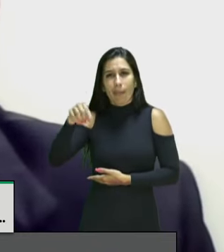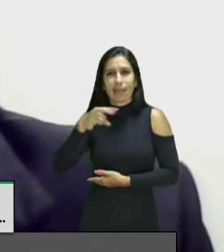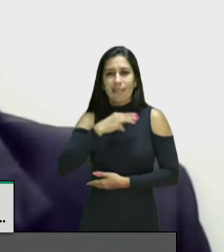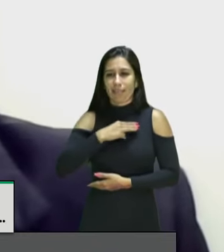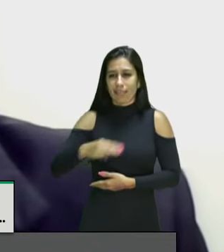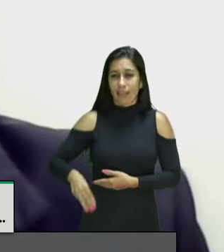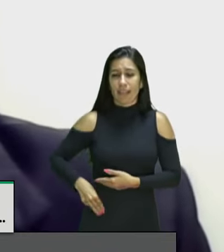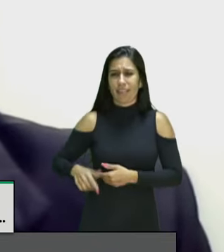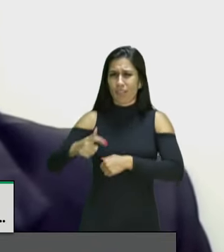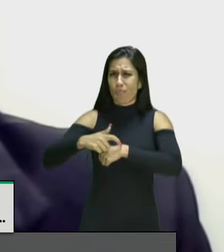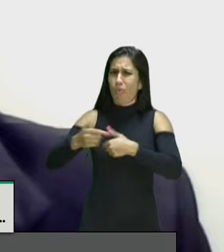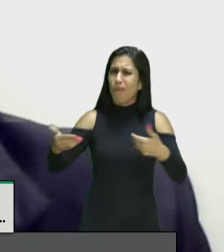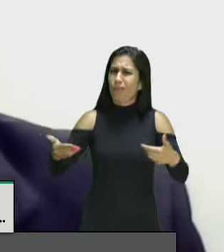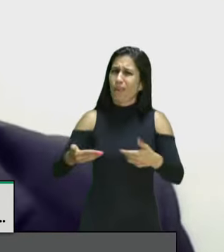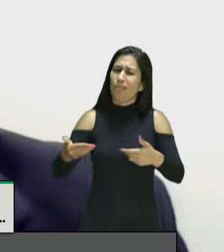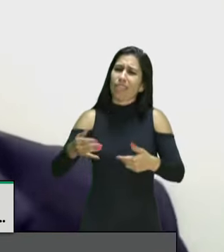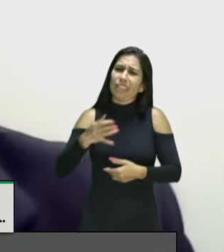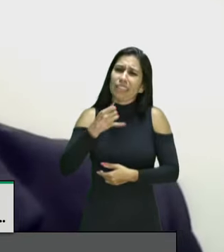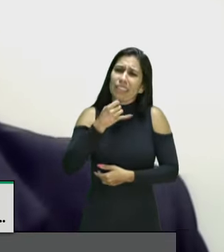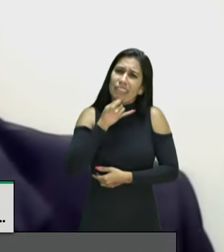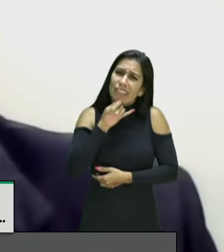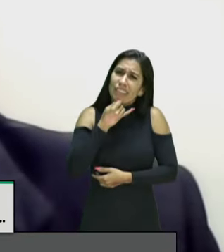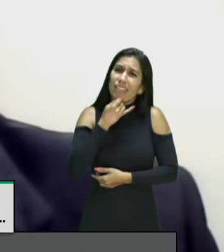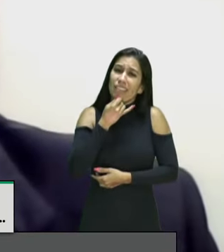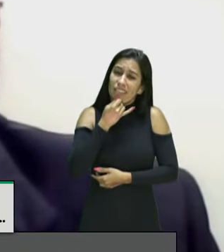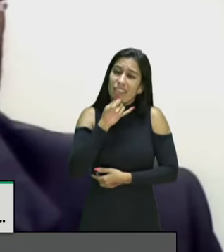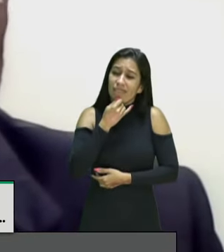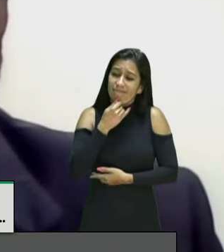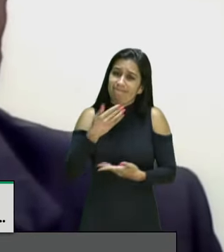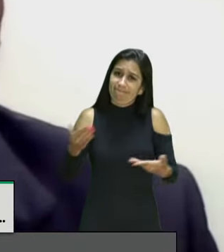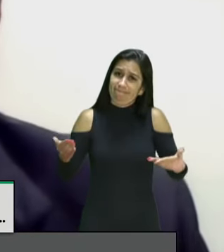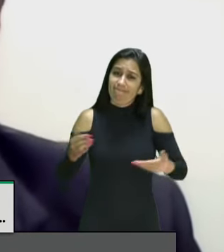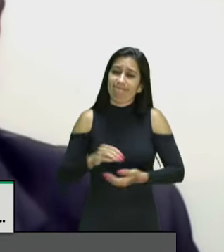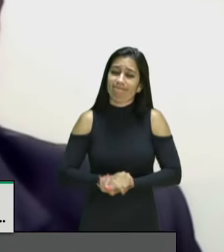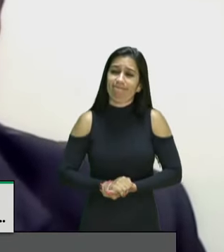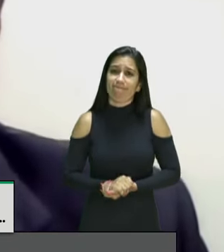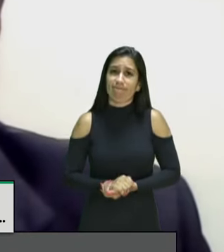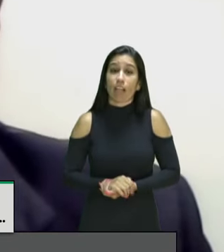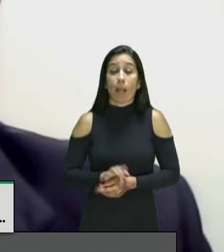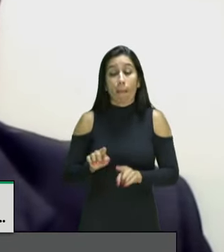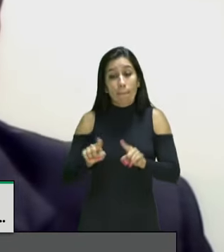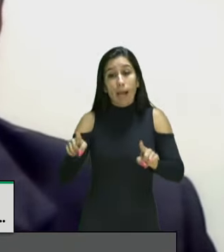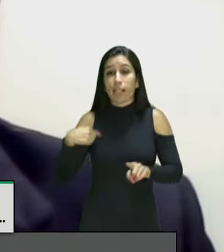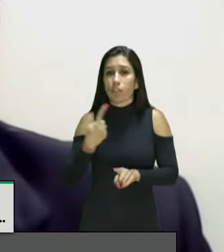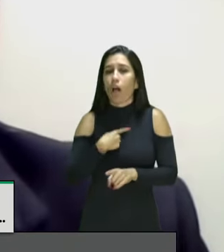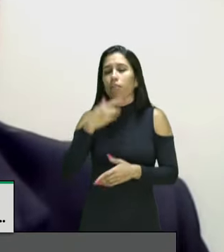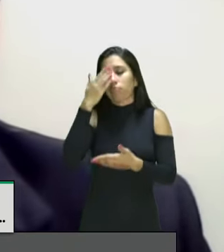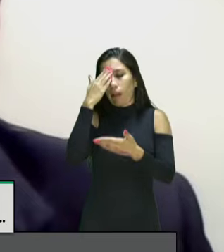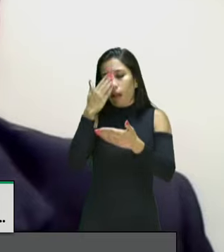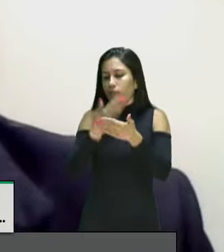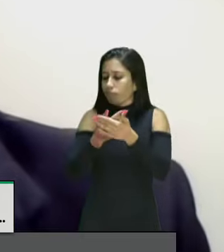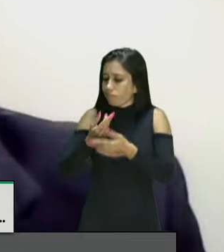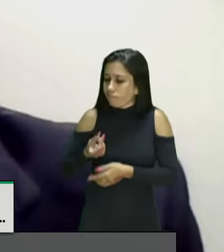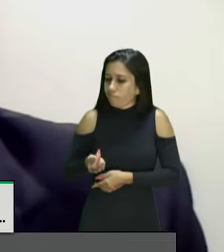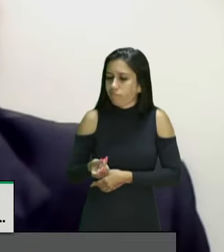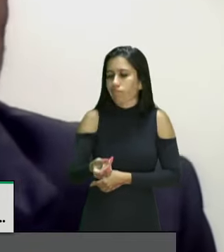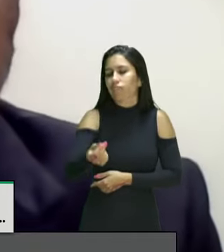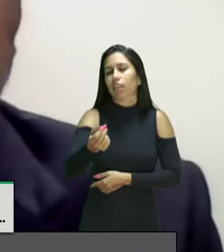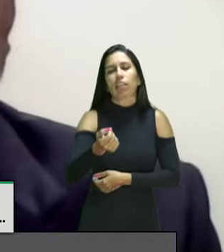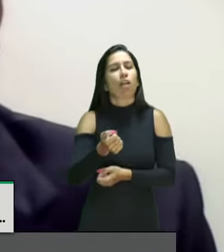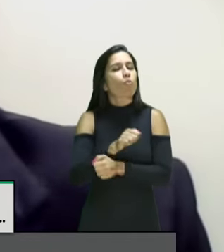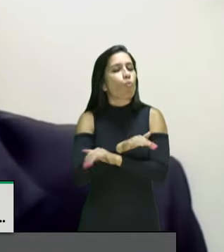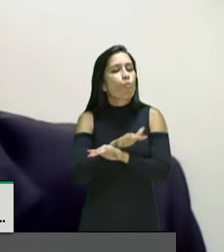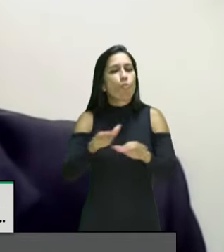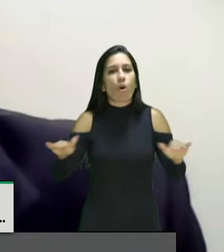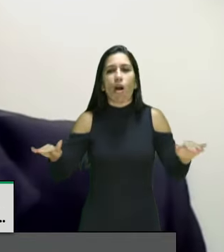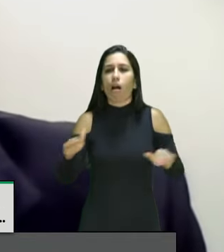esperança, sabendo que essa vida é passageira, mas que cremos na eternidade, onde não haverá mais morte, nem tristeza,